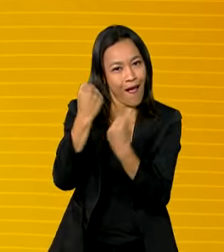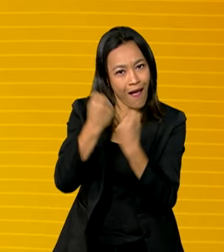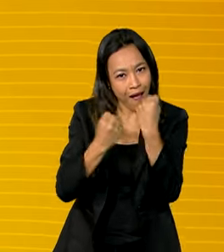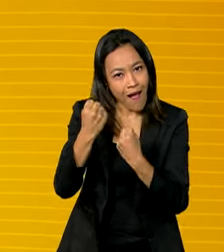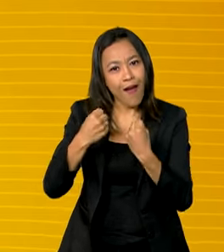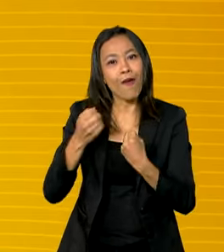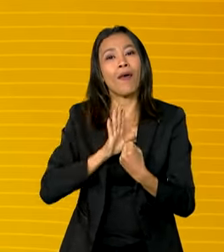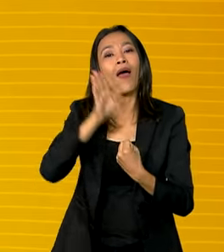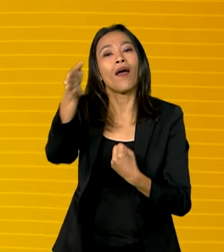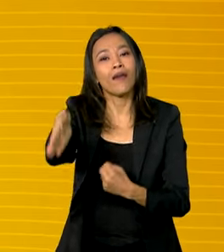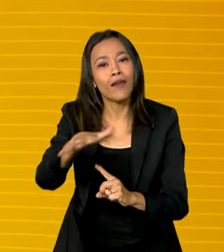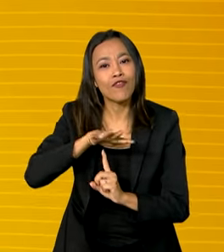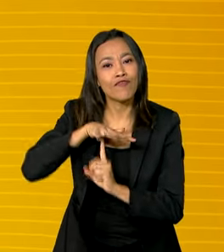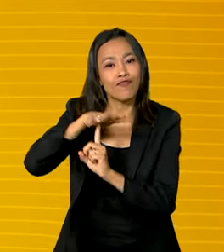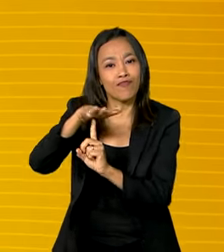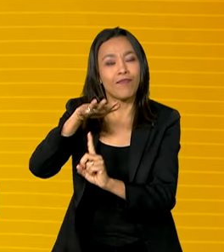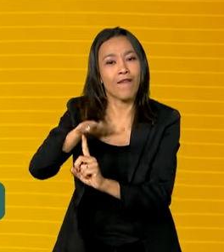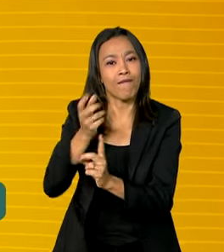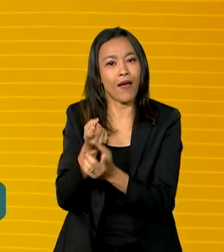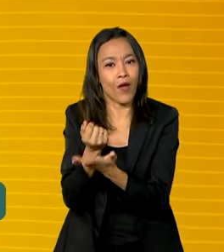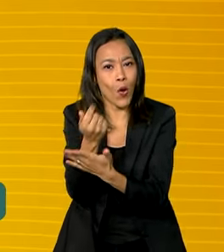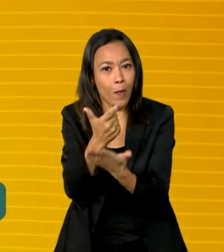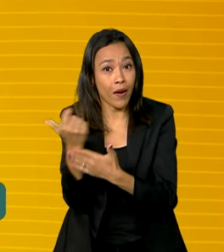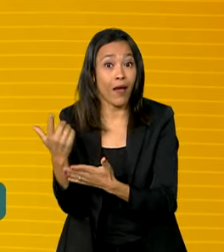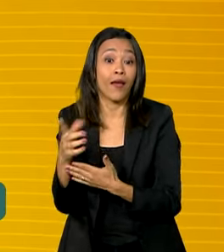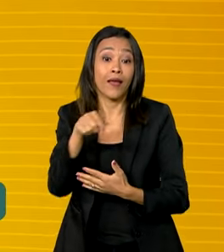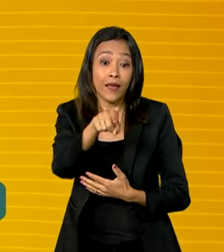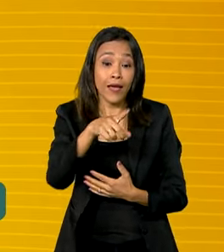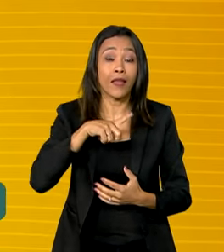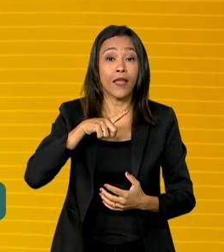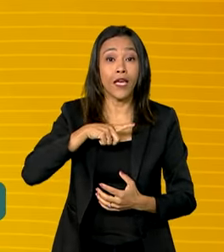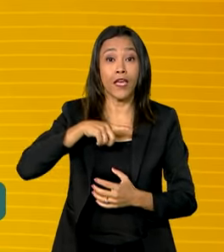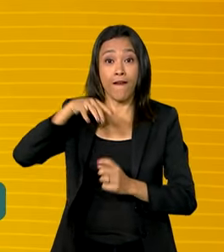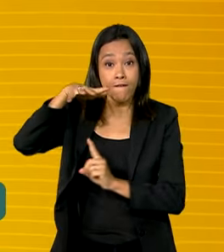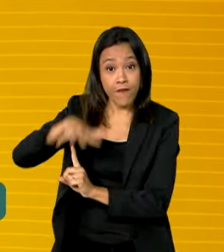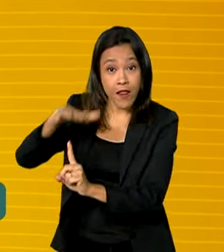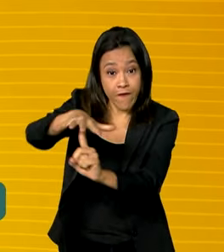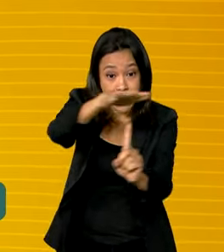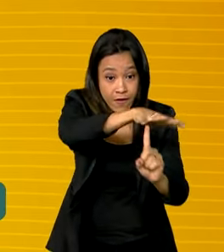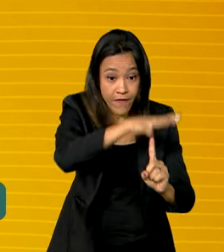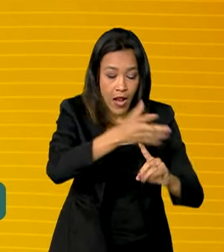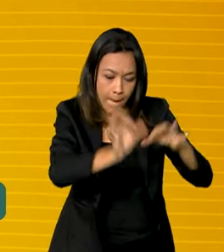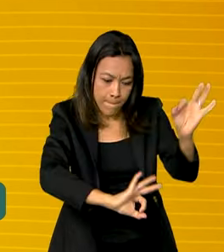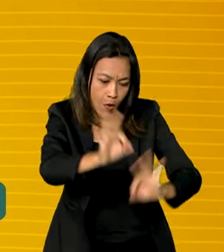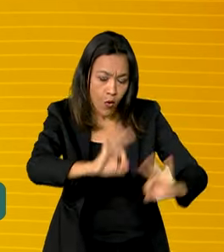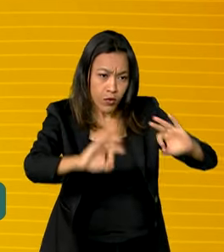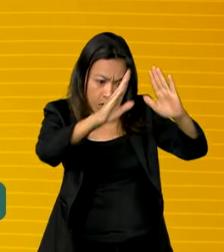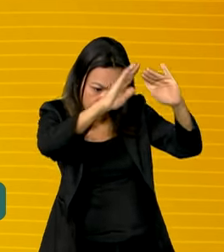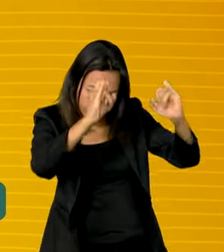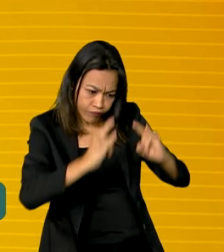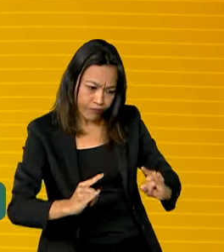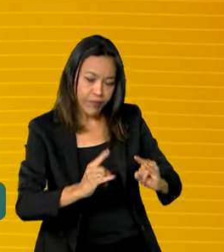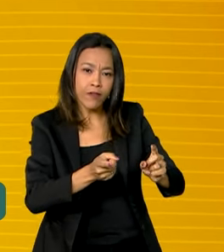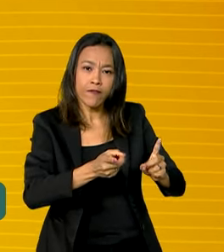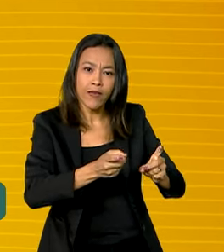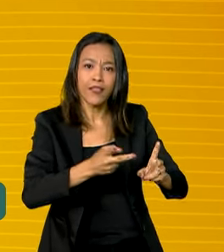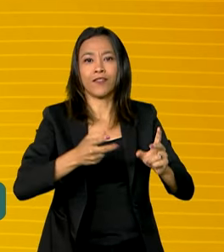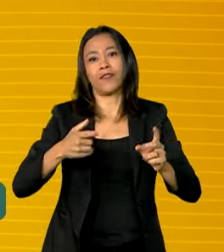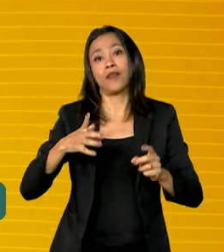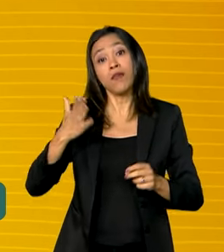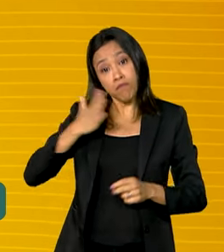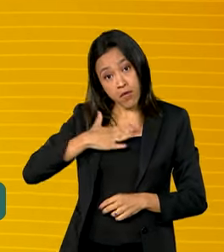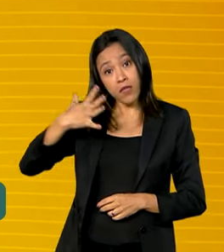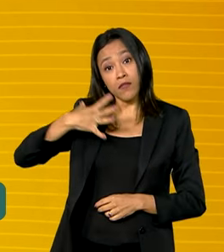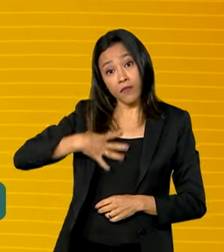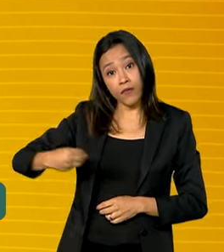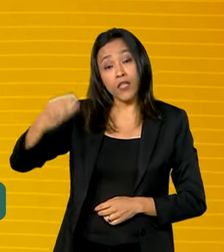E tenho seis pontos nas feiras, cada feira de barro eu tenho um pontozinho, né, que eu monto as barracas e fico vendendo. E minhas filhas, né, estão